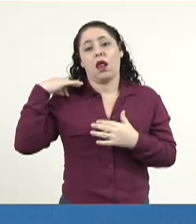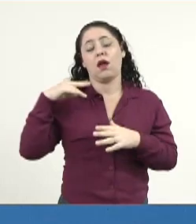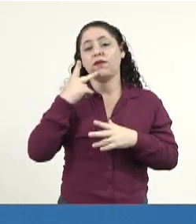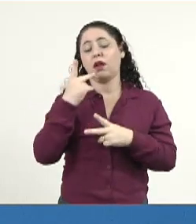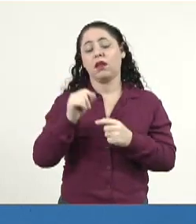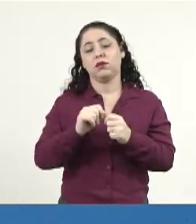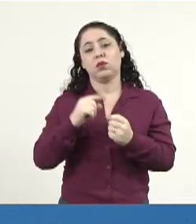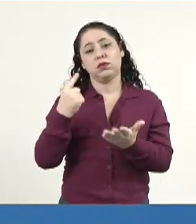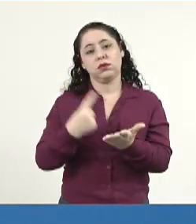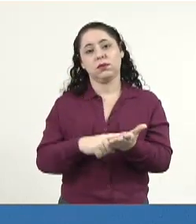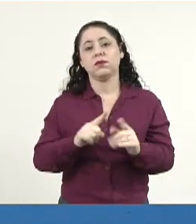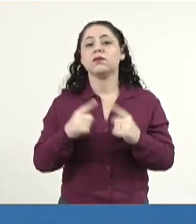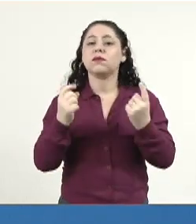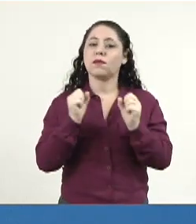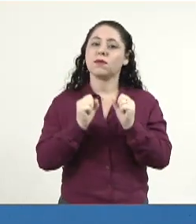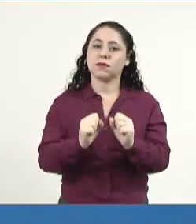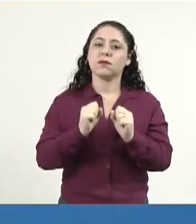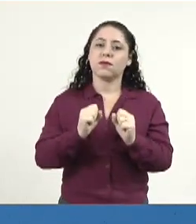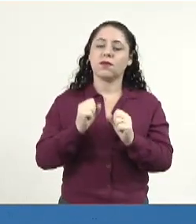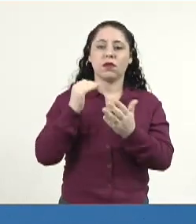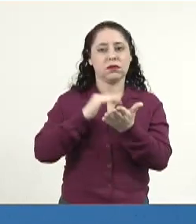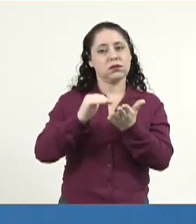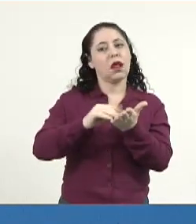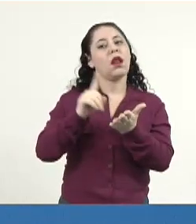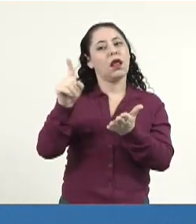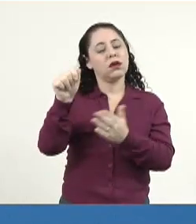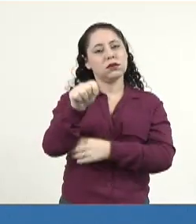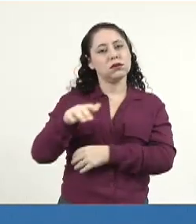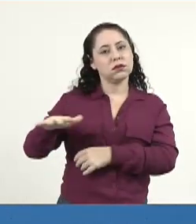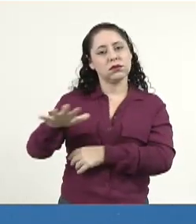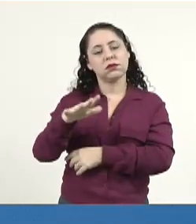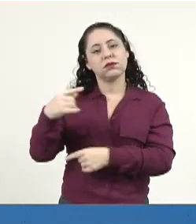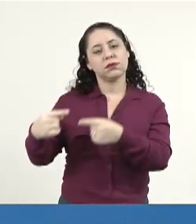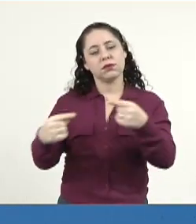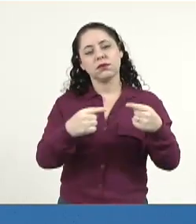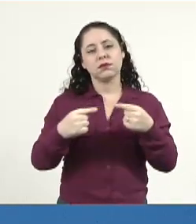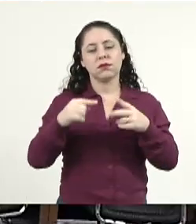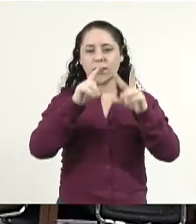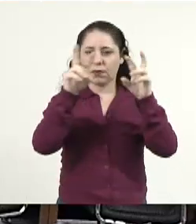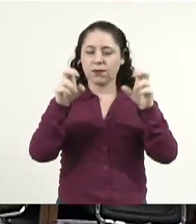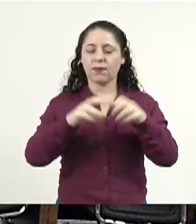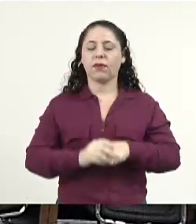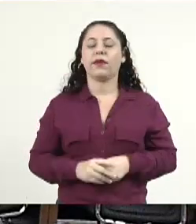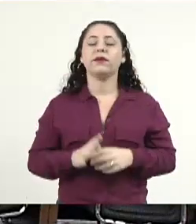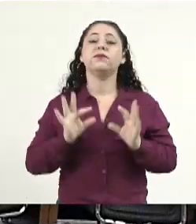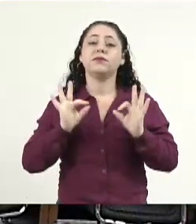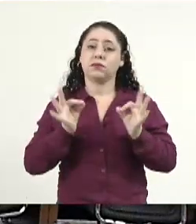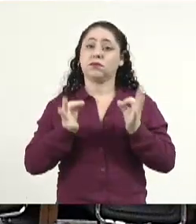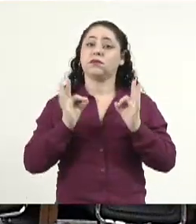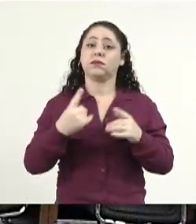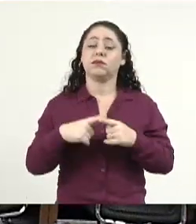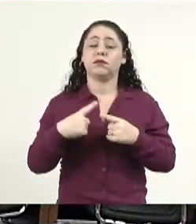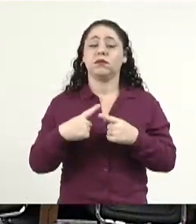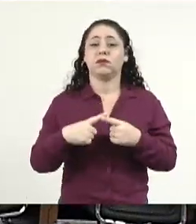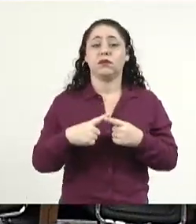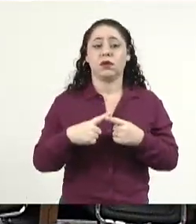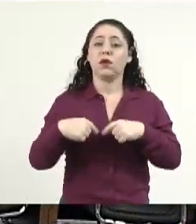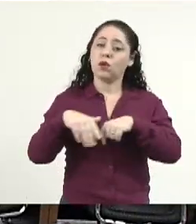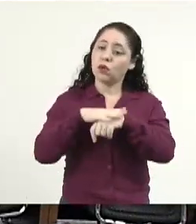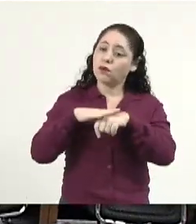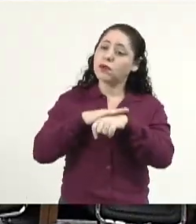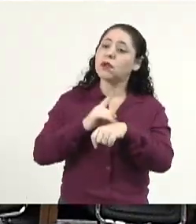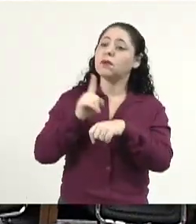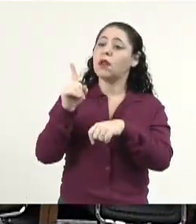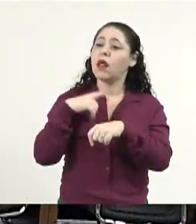agenda mais rápido possível lá na Secretaria de Assistência Social para tratar esse assunto, deputado. Com certeza, porque quando nós conversamos lá